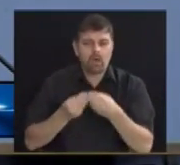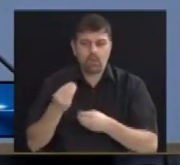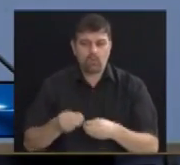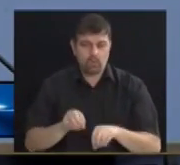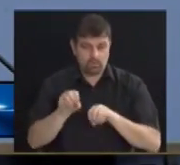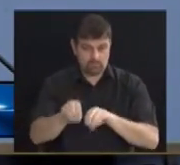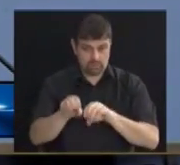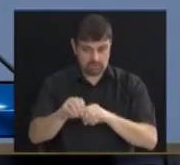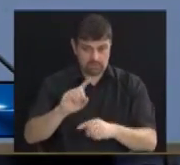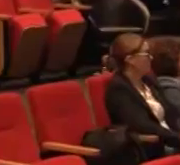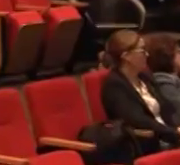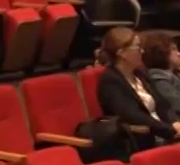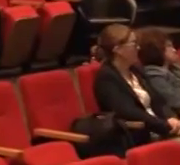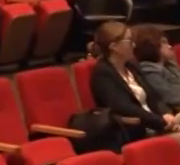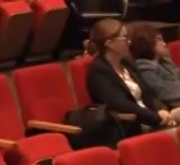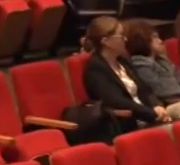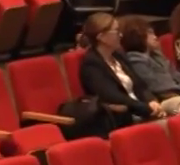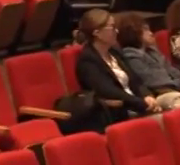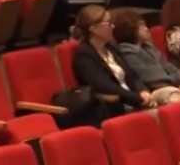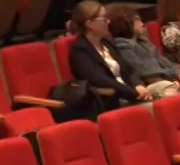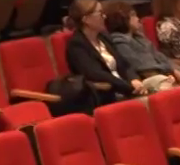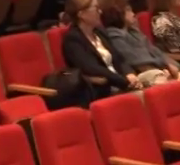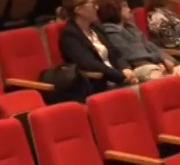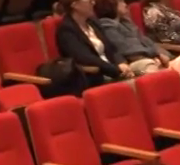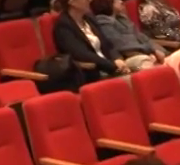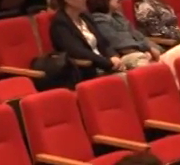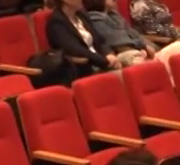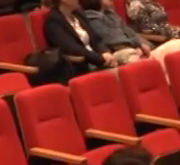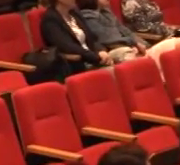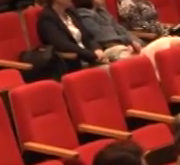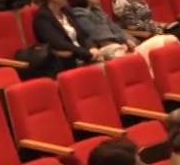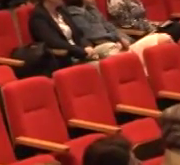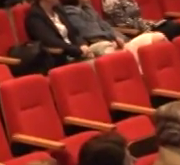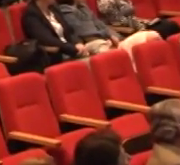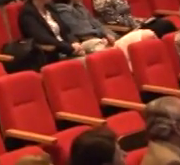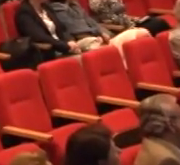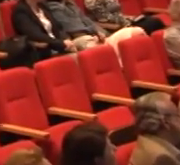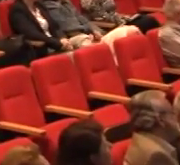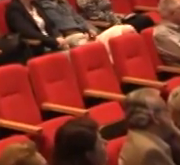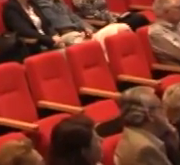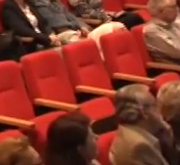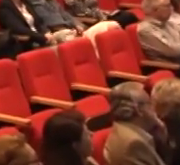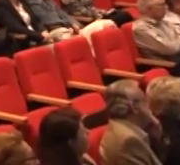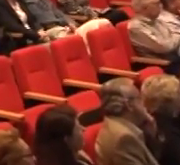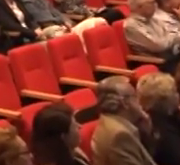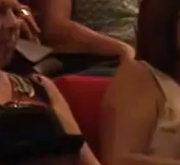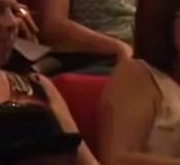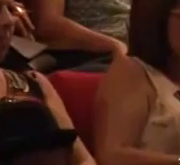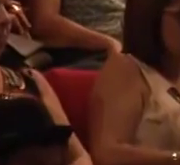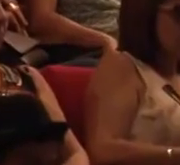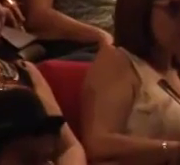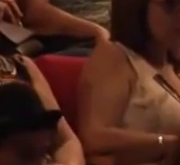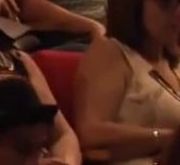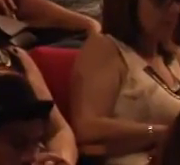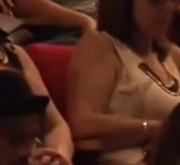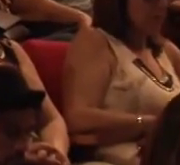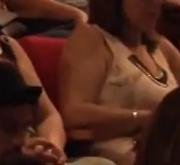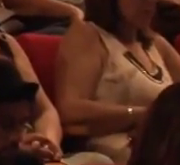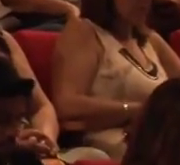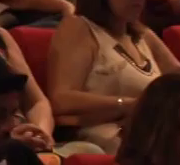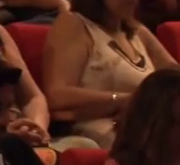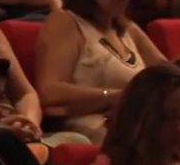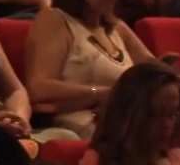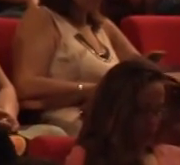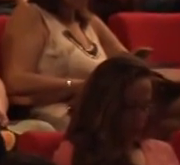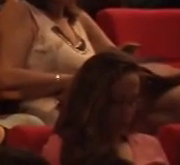educação na nossa cidade. Segundo o vereador, os debates tendem a melhorar a cada edição da semana da educação e dão cada vez mais